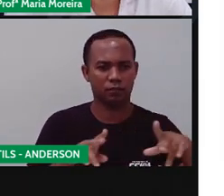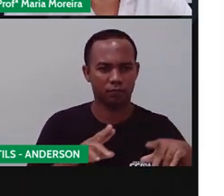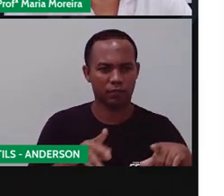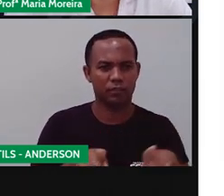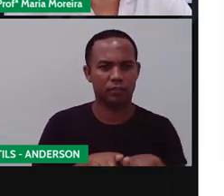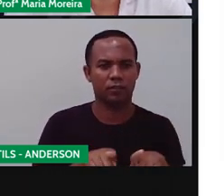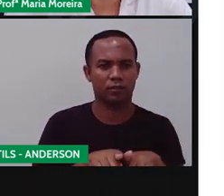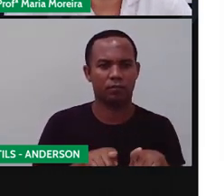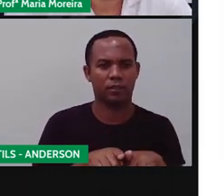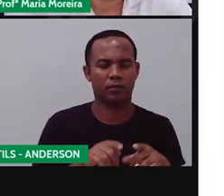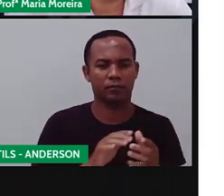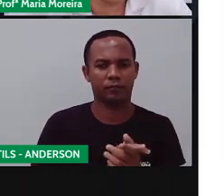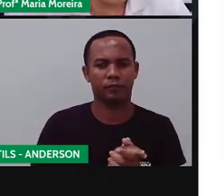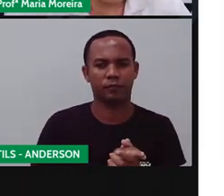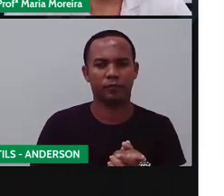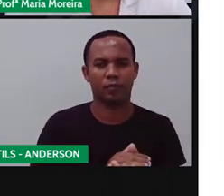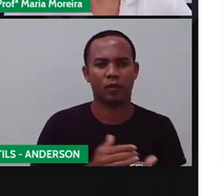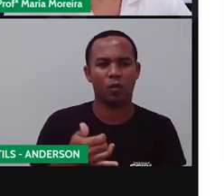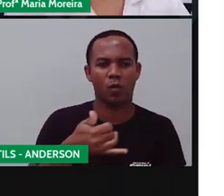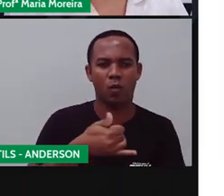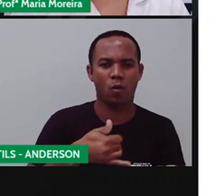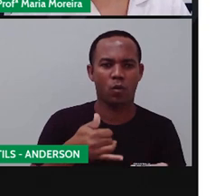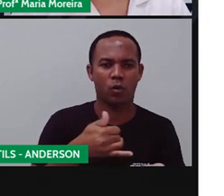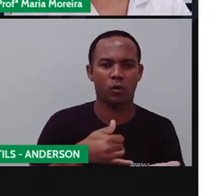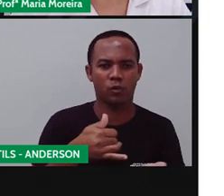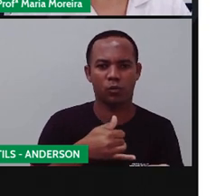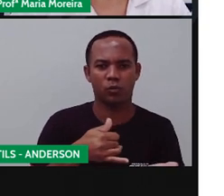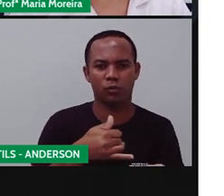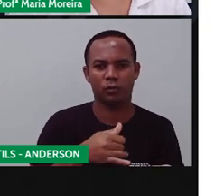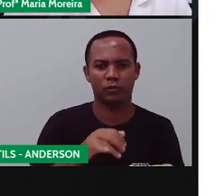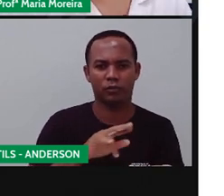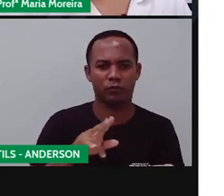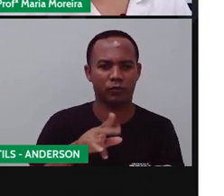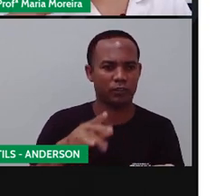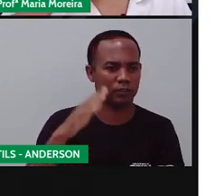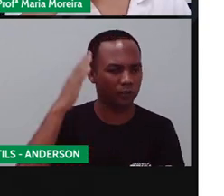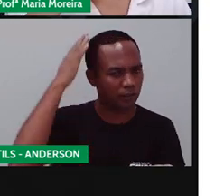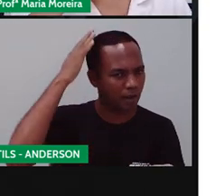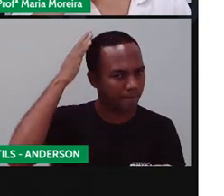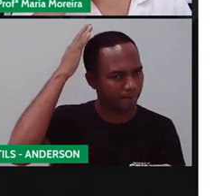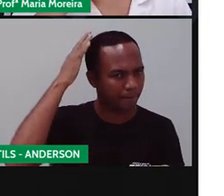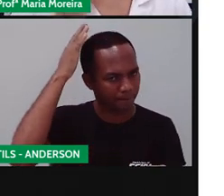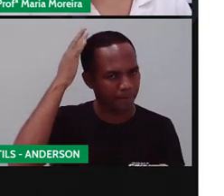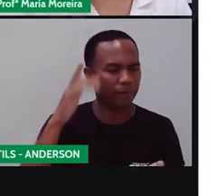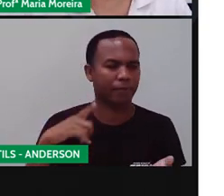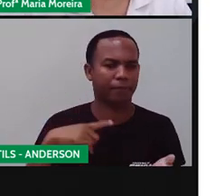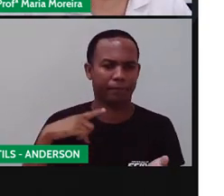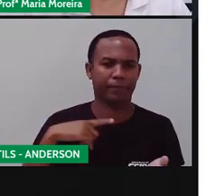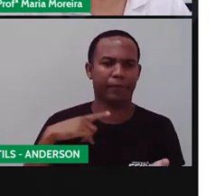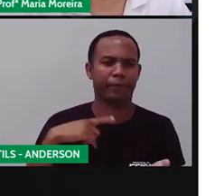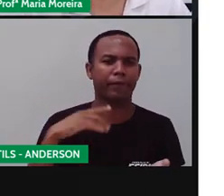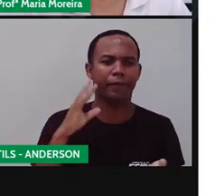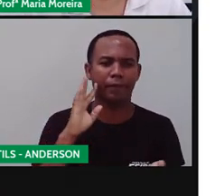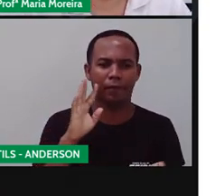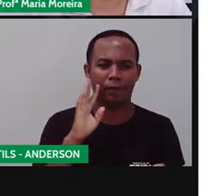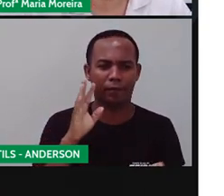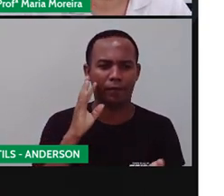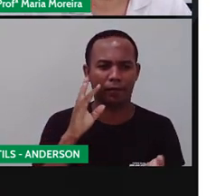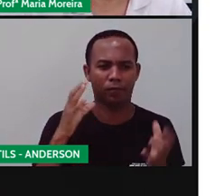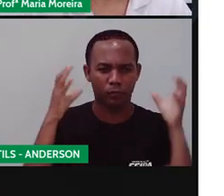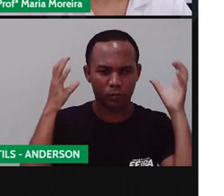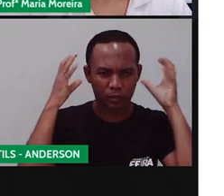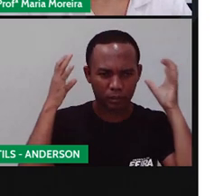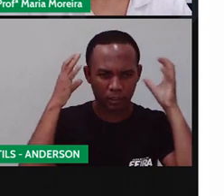rícino aí, que o nome agora até mudou, óleo de rícino, que se usa no cabelo. Já usei várias vezes no meu cabelo, fica bem legal, os cachos ficam